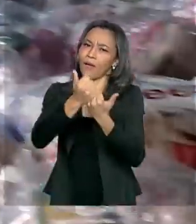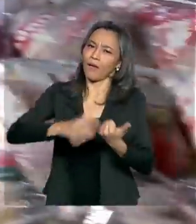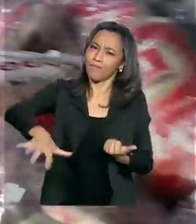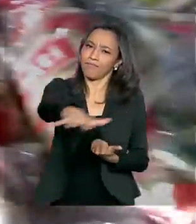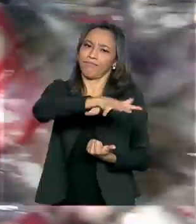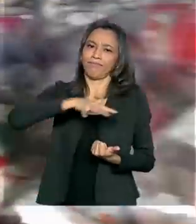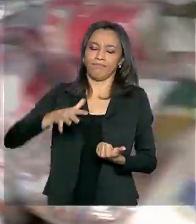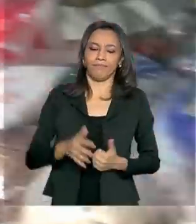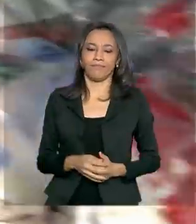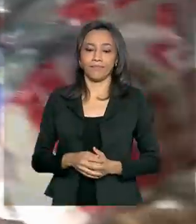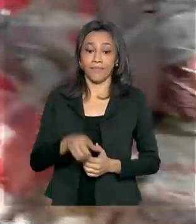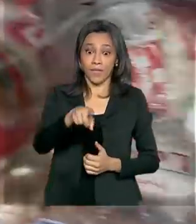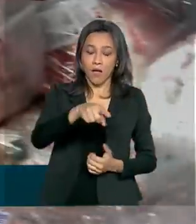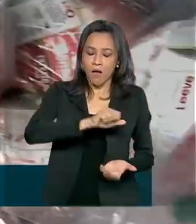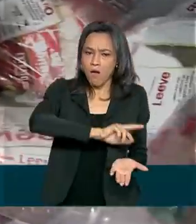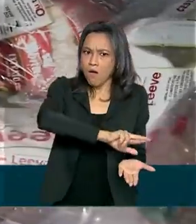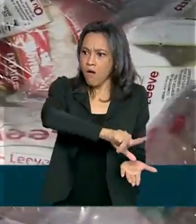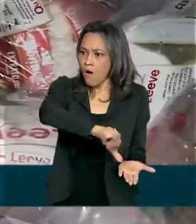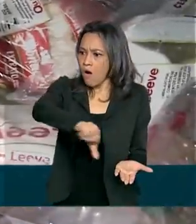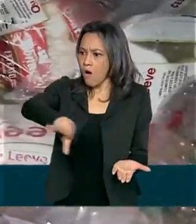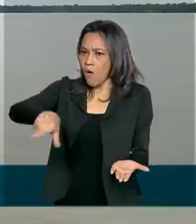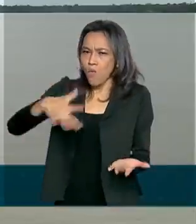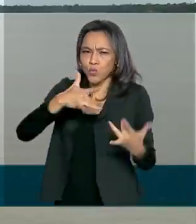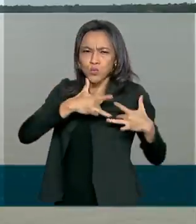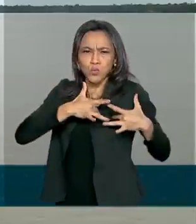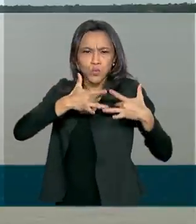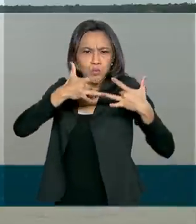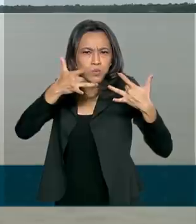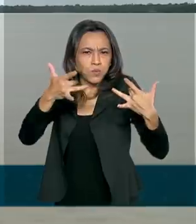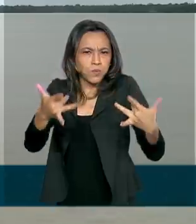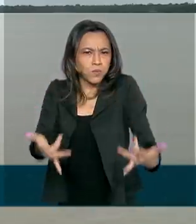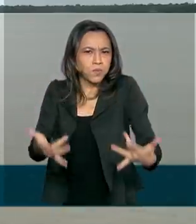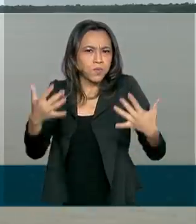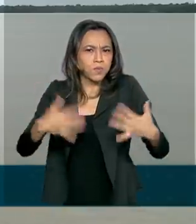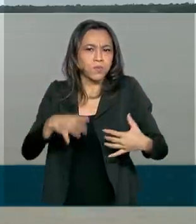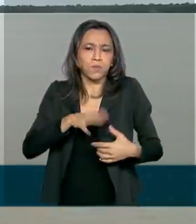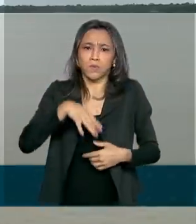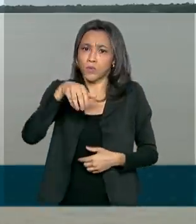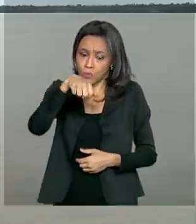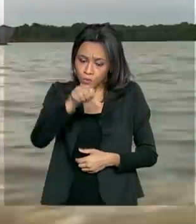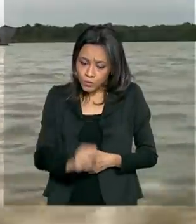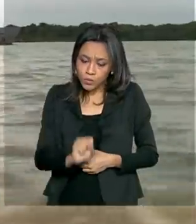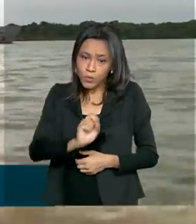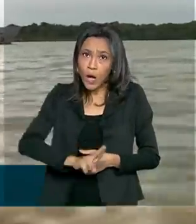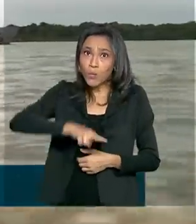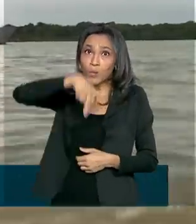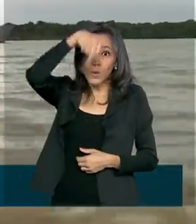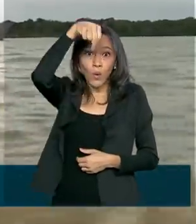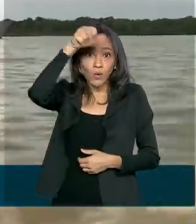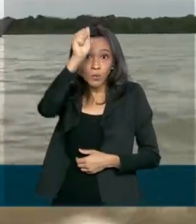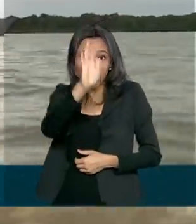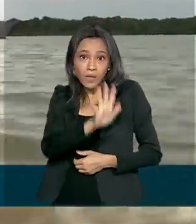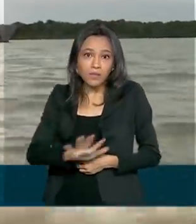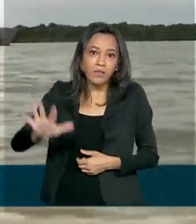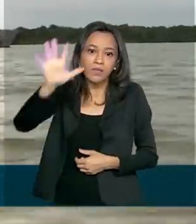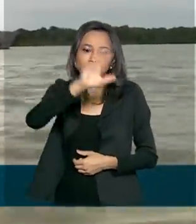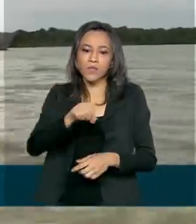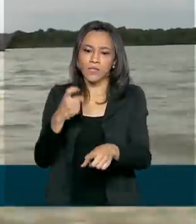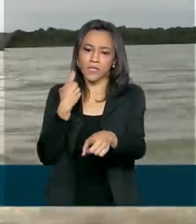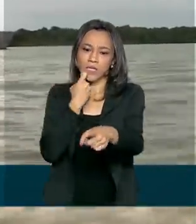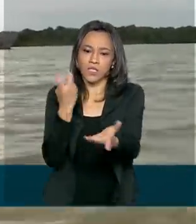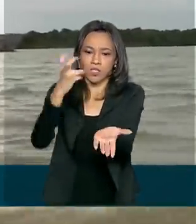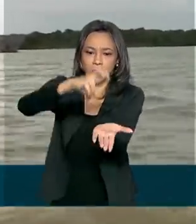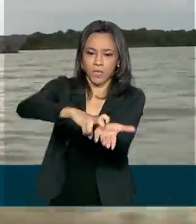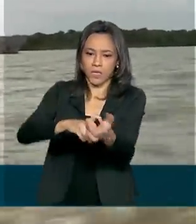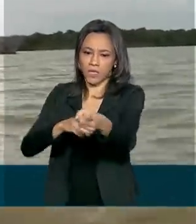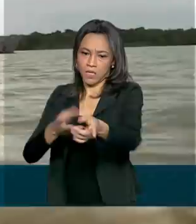Uma verdadeira epopeia de solidariedade que cruzou o Brasil de sudeste ao norte. Foi sexta-feira pela manhã que o navio